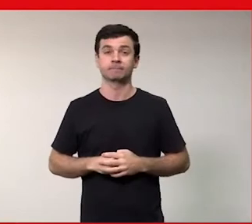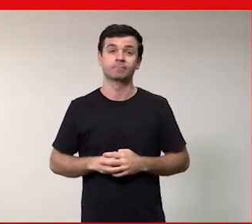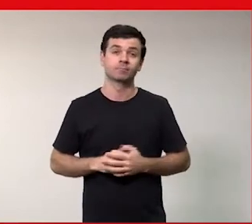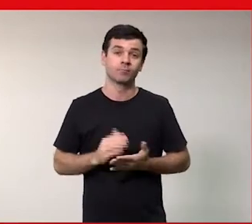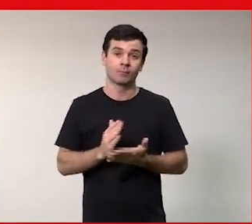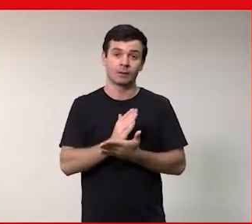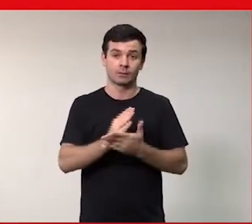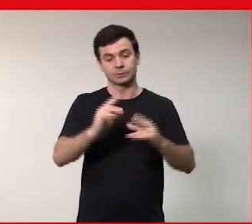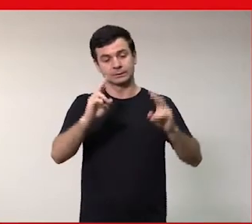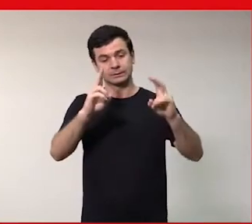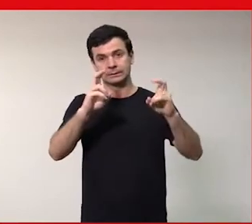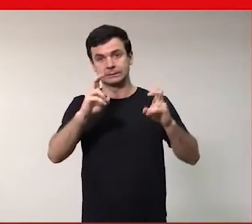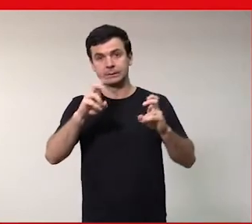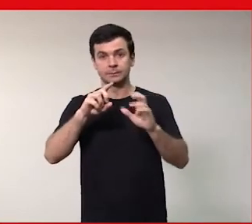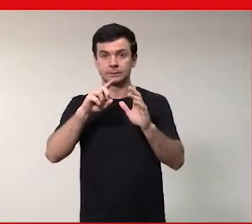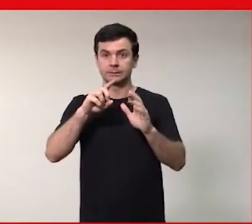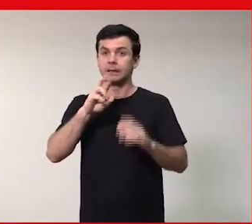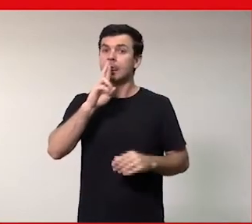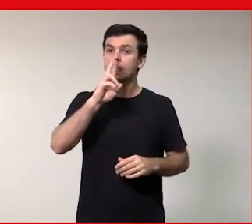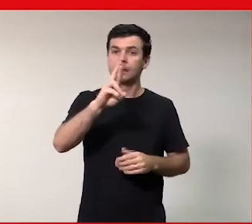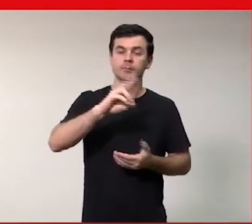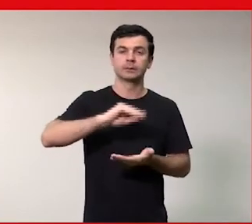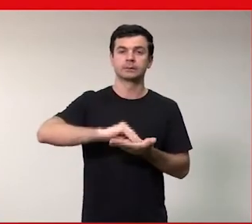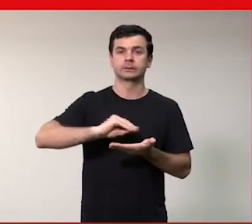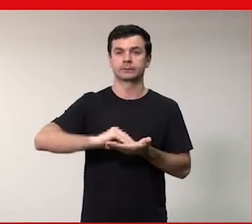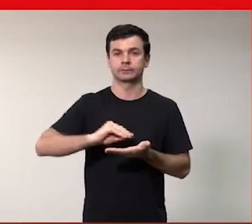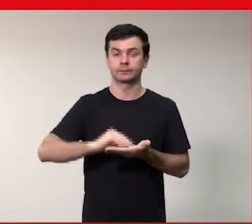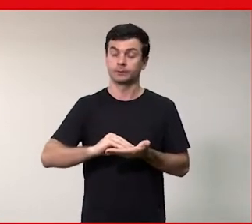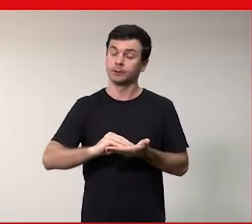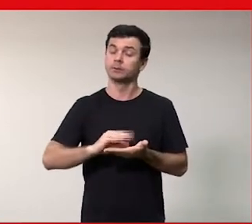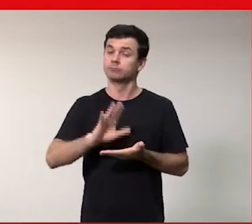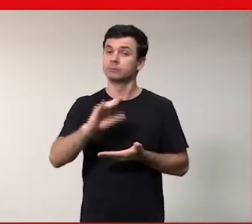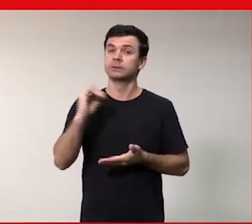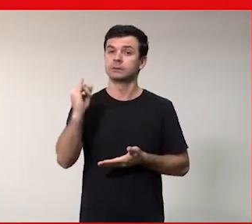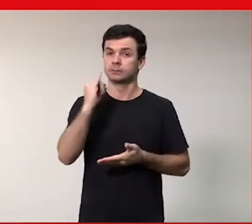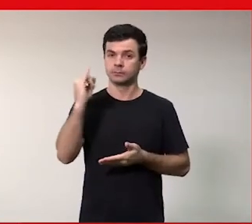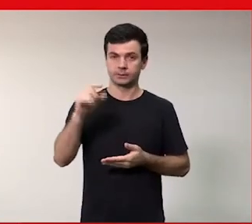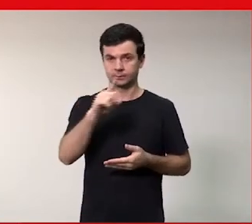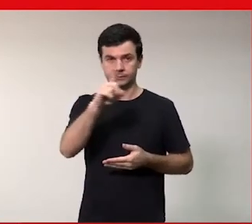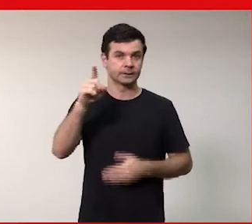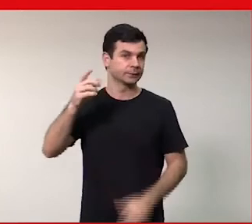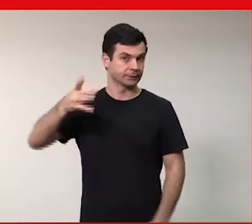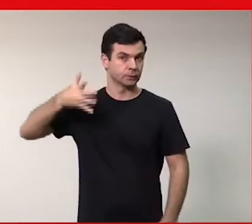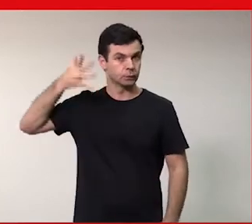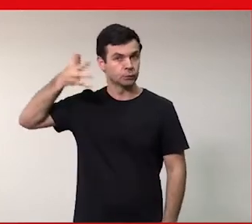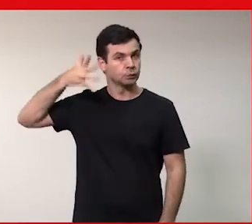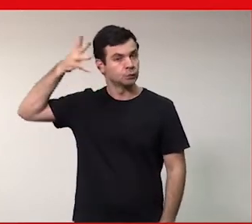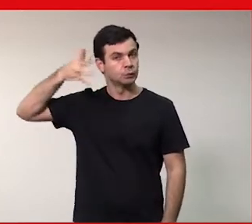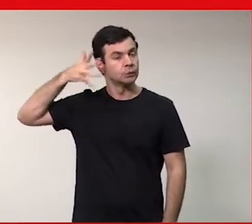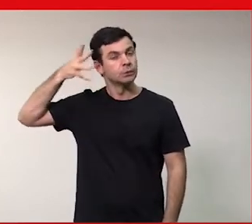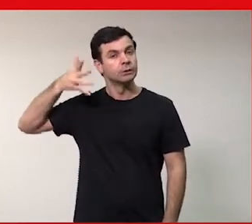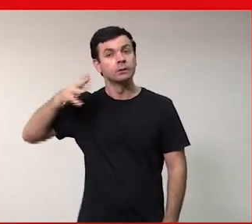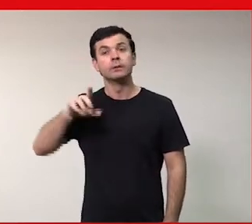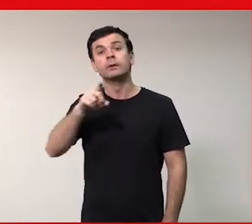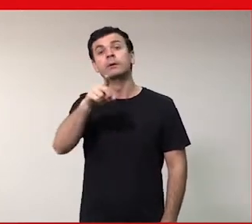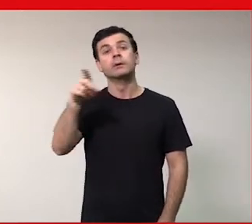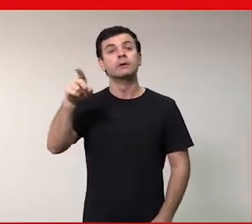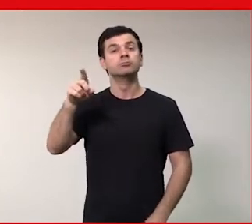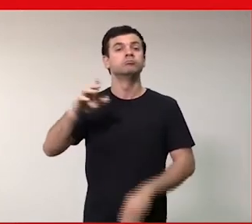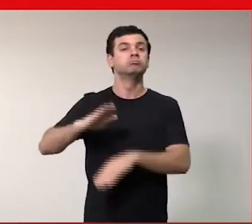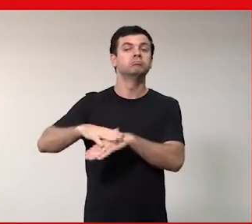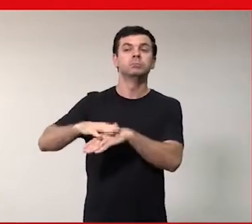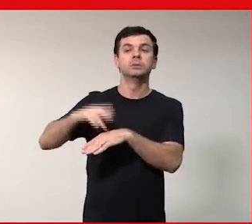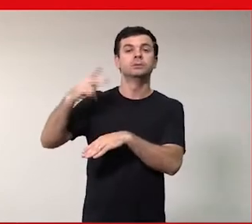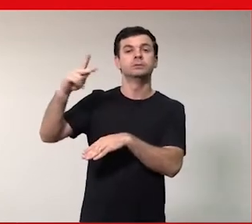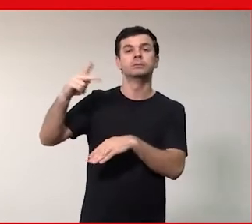foram respondidas e que seriam importantes das palestrantes é com relação a carreira de vocês com